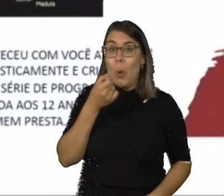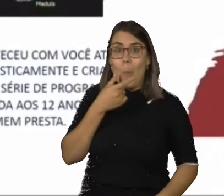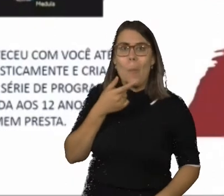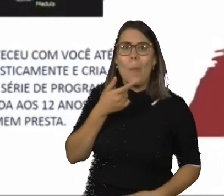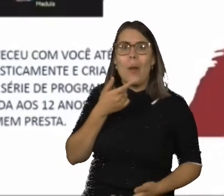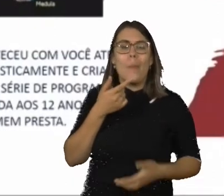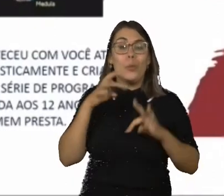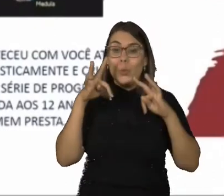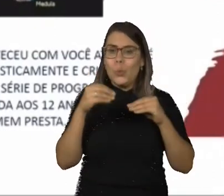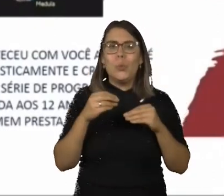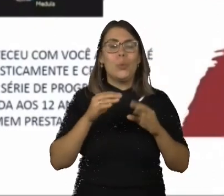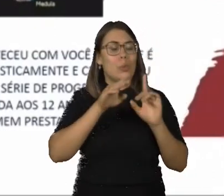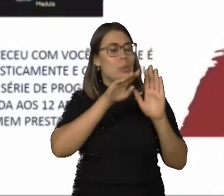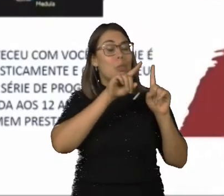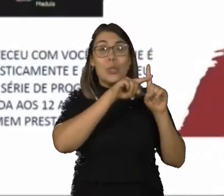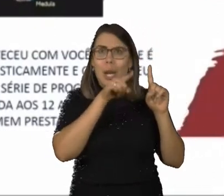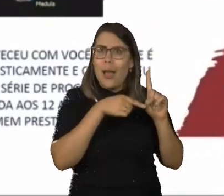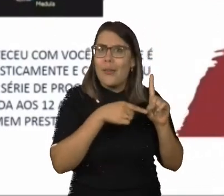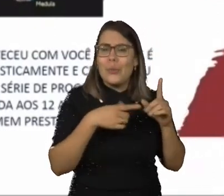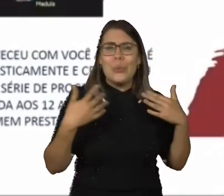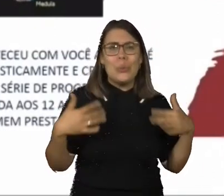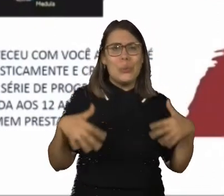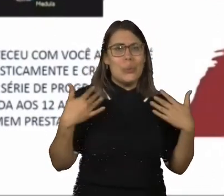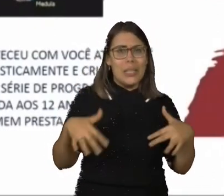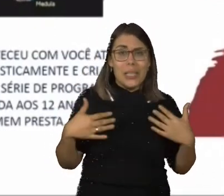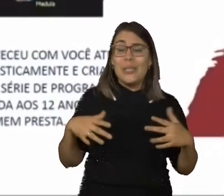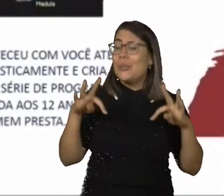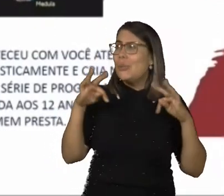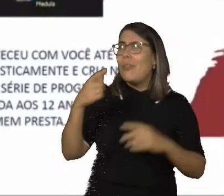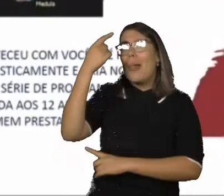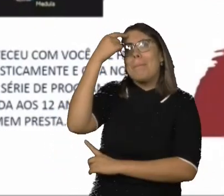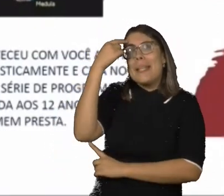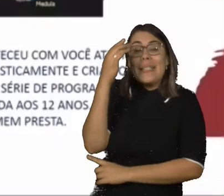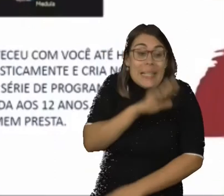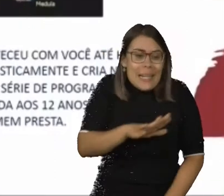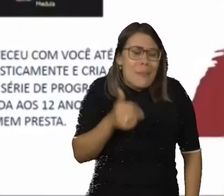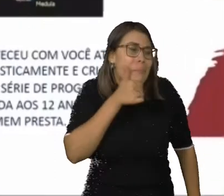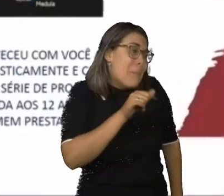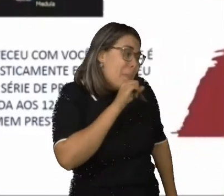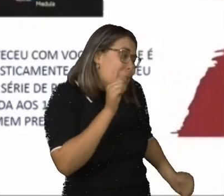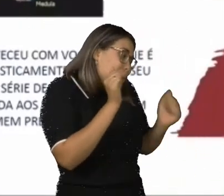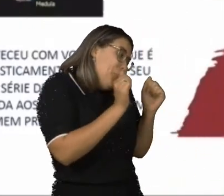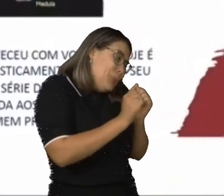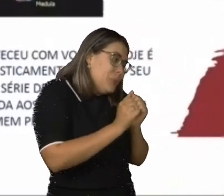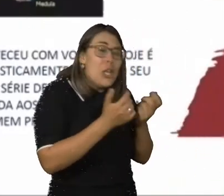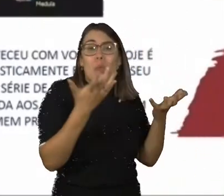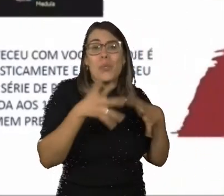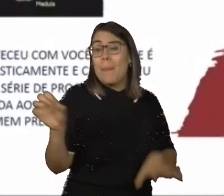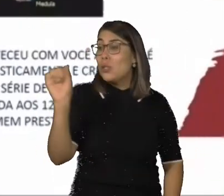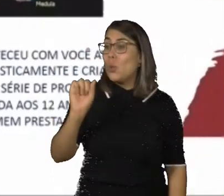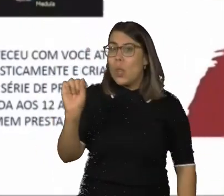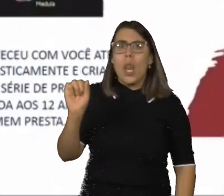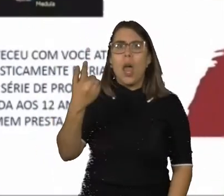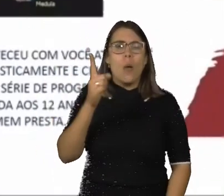foco dela, tudo está em gestação, em gravidez. se relaciona com mães agora, não é mais mulheres solteiras. Ela